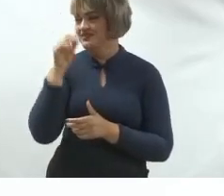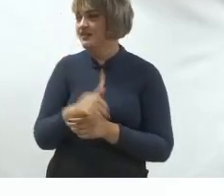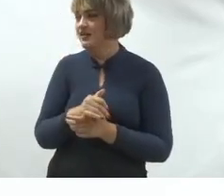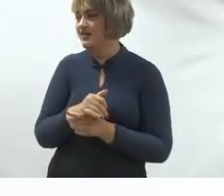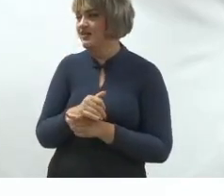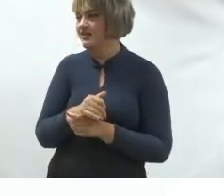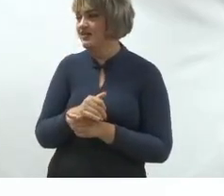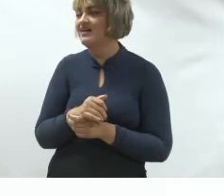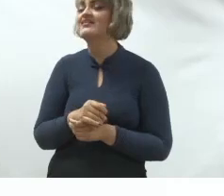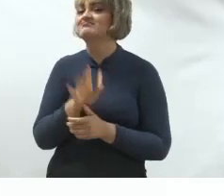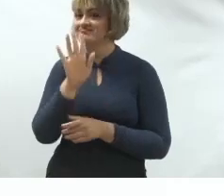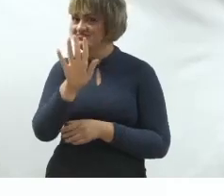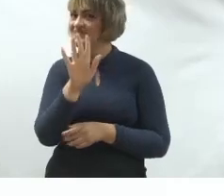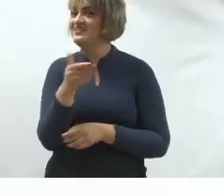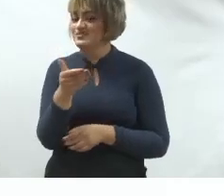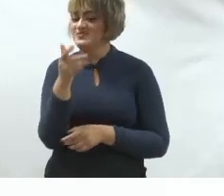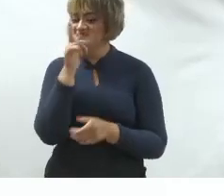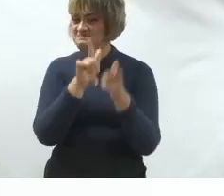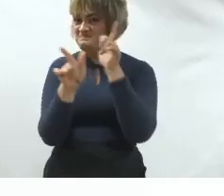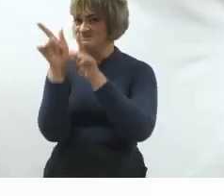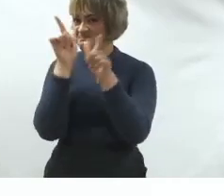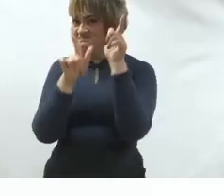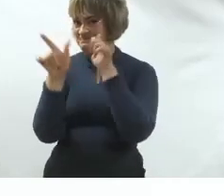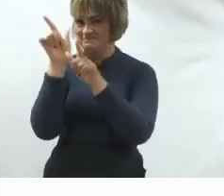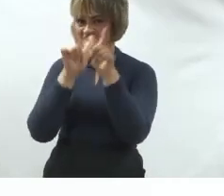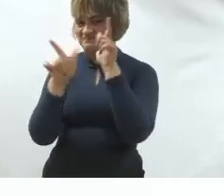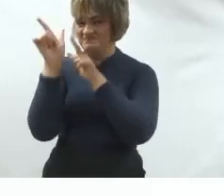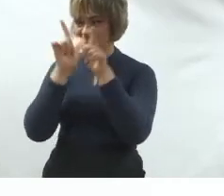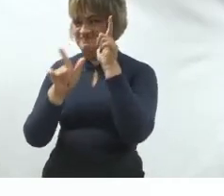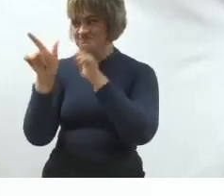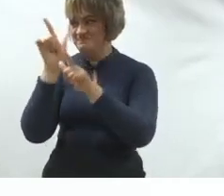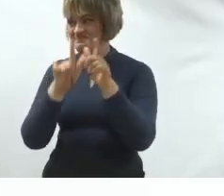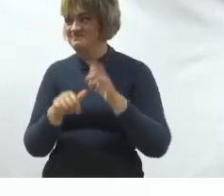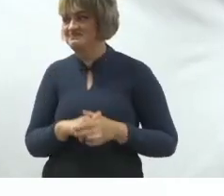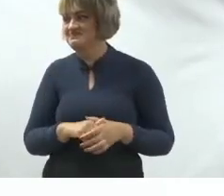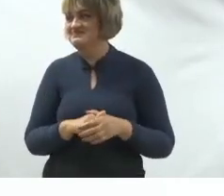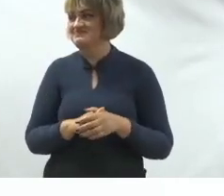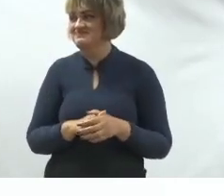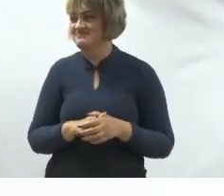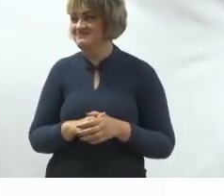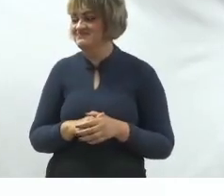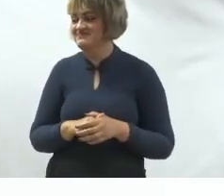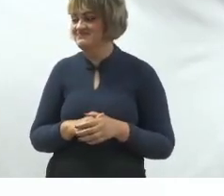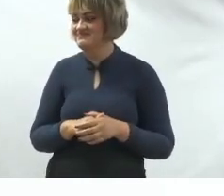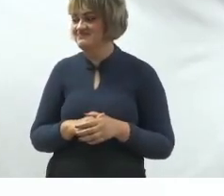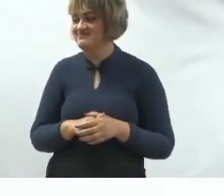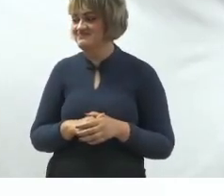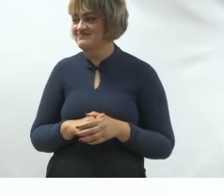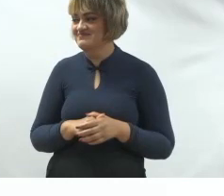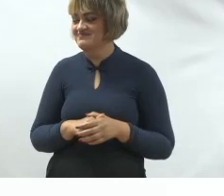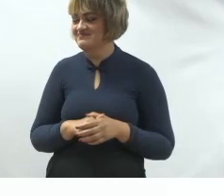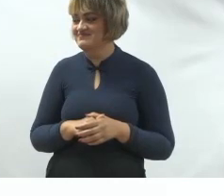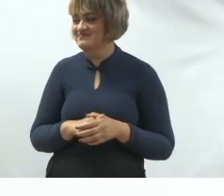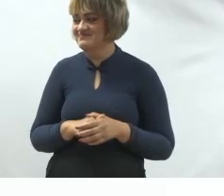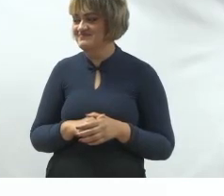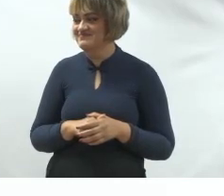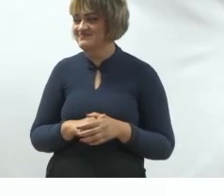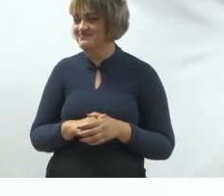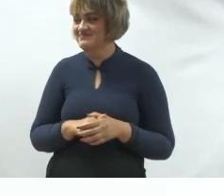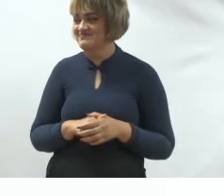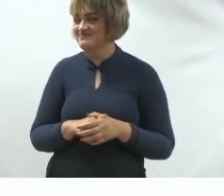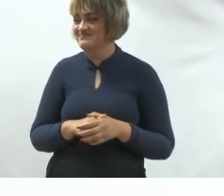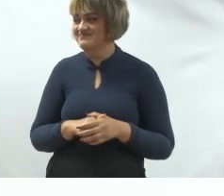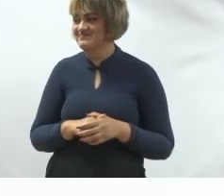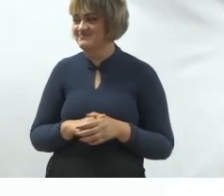entendeu? Então segurem, porque ela vai chegar na hora dessa menina, porque a cidade aqui é carregada. Obrigado, você vai para a cadeira de prefeita ali. Você